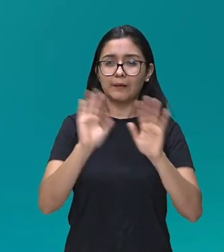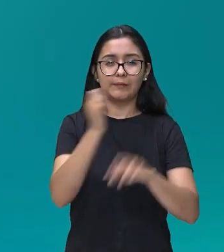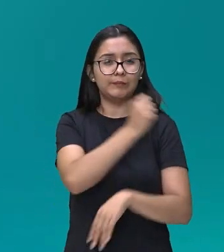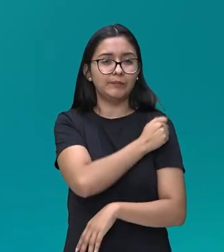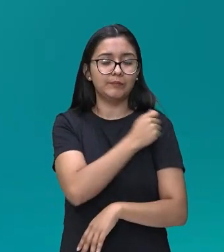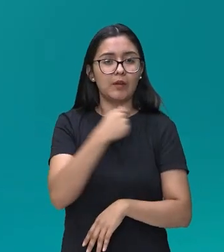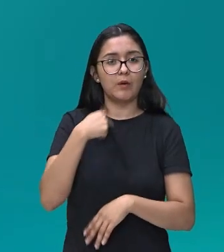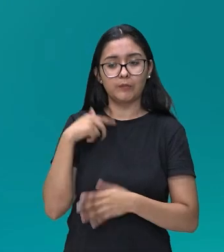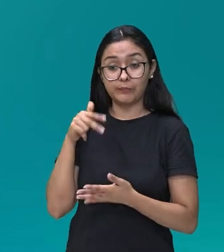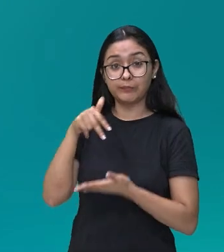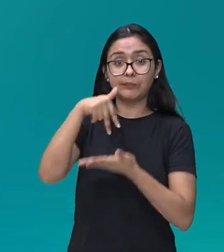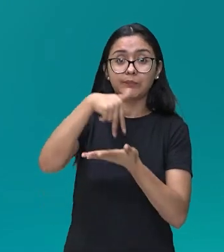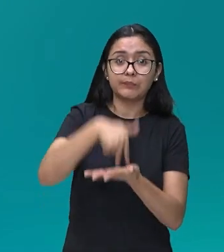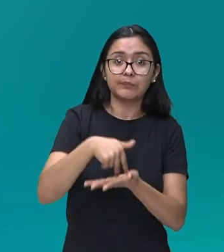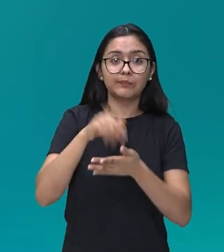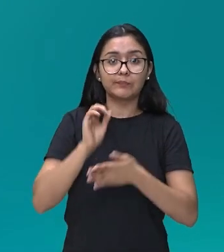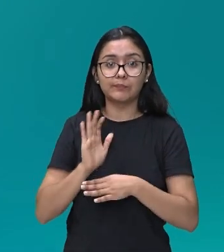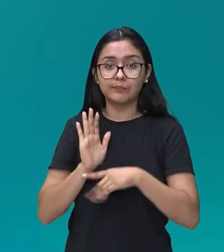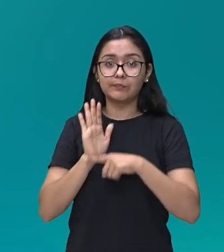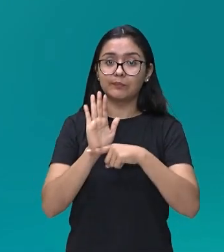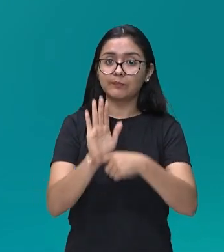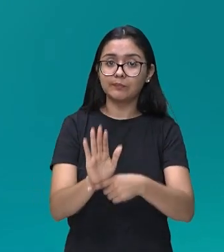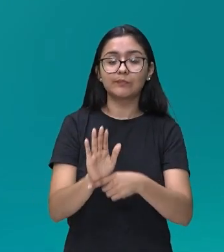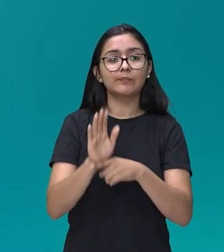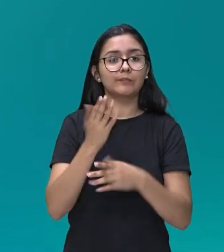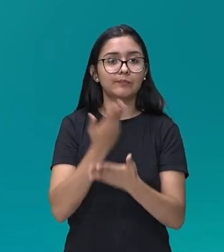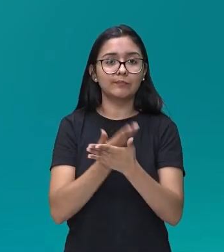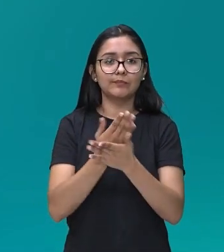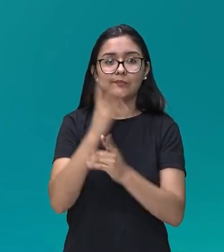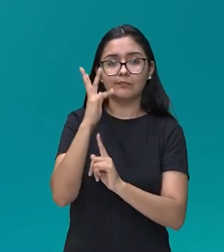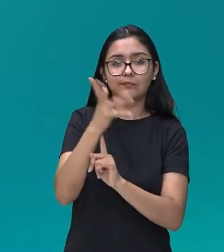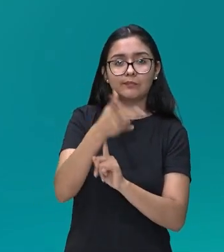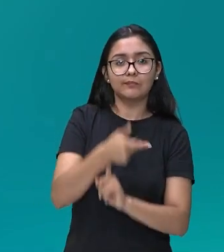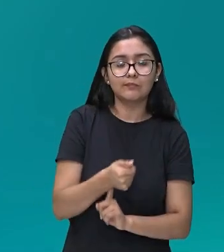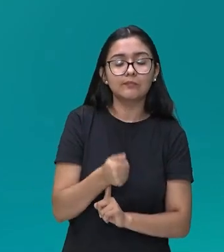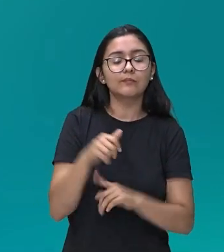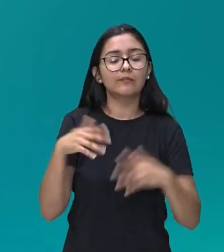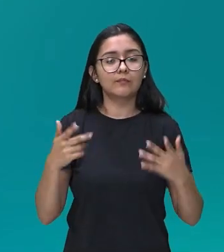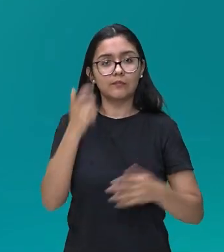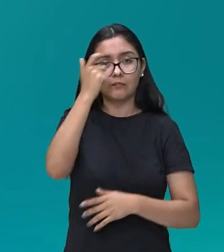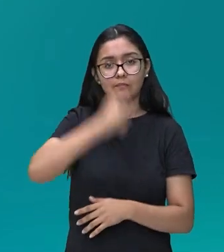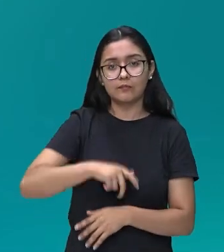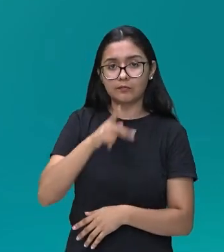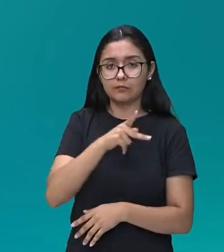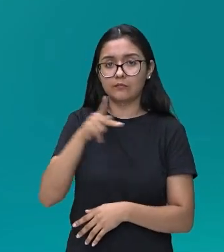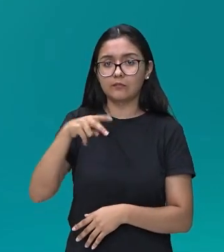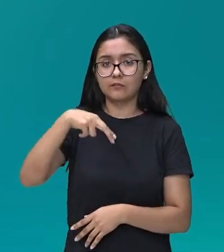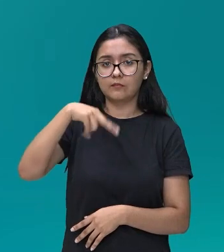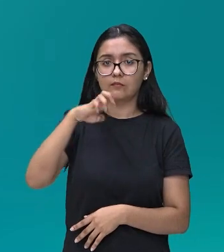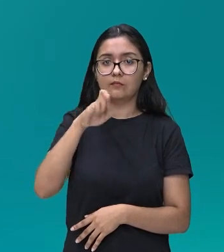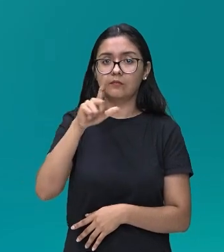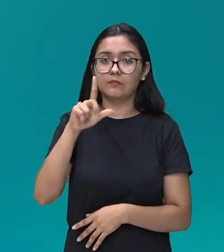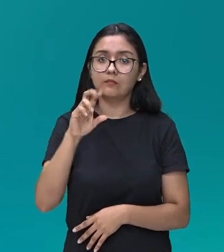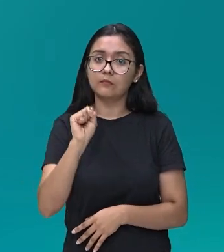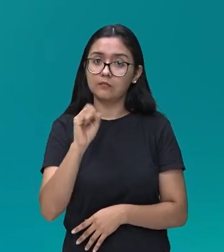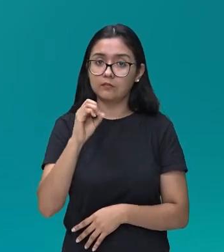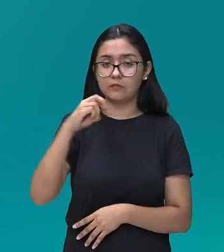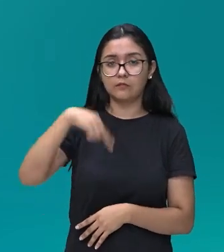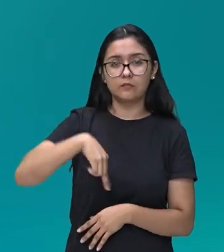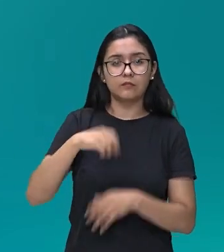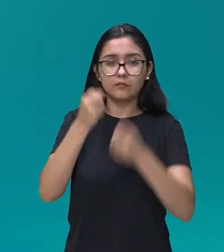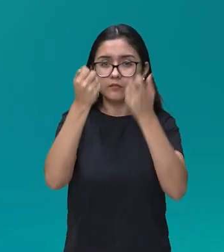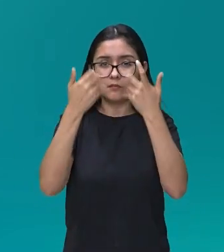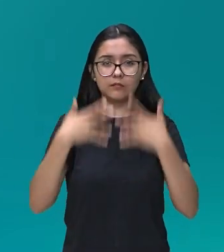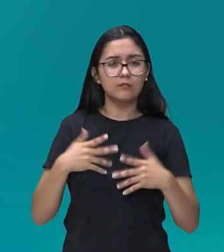para contribuir com a aula de Arte da professora Arlene, para o Ensino Fundamental. Olá, sou o professor Nelson Bezerra, de Física, e eu vou falar para